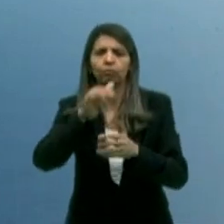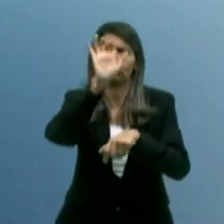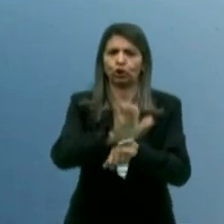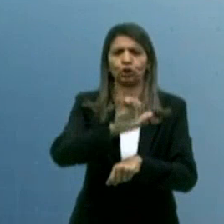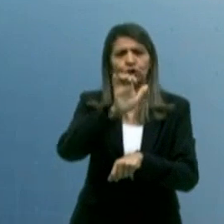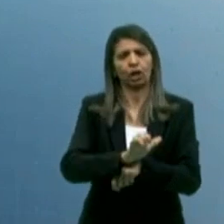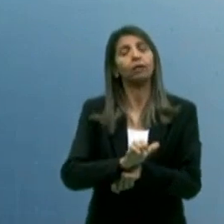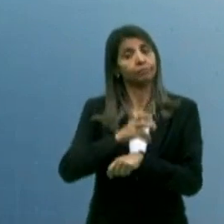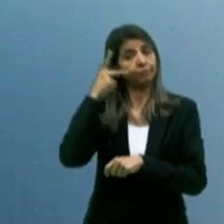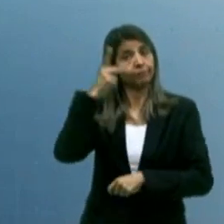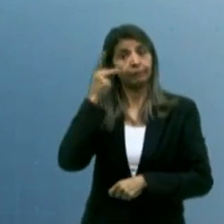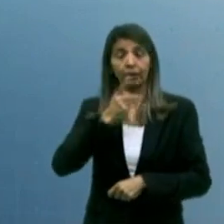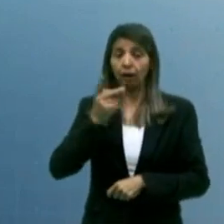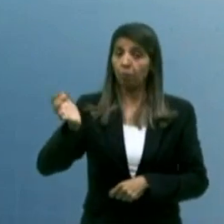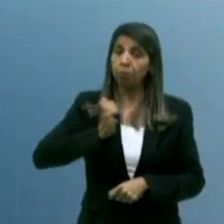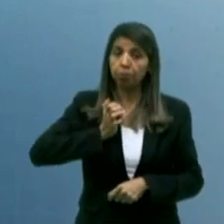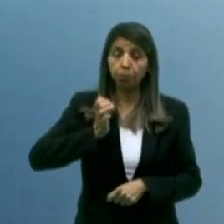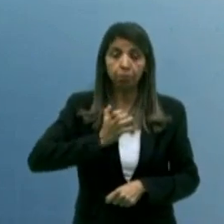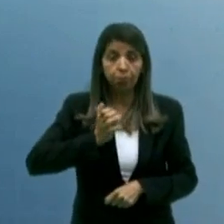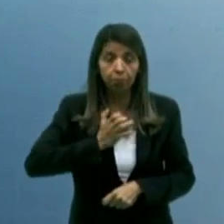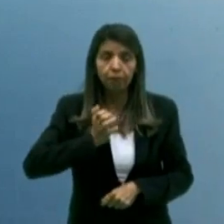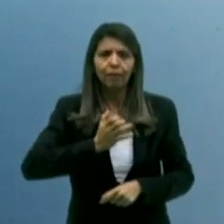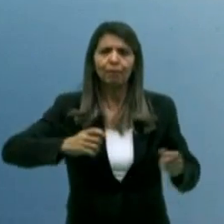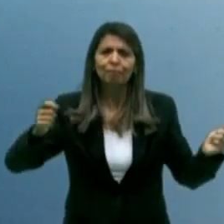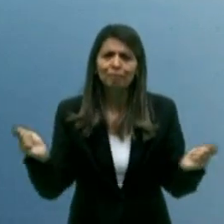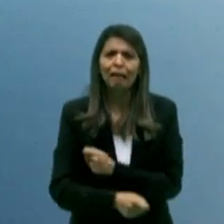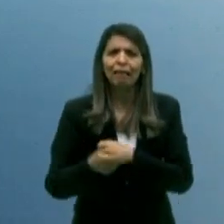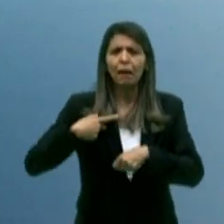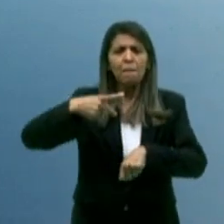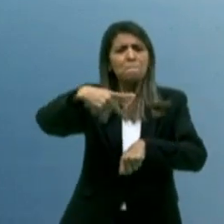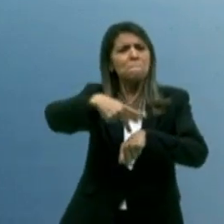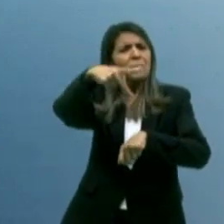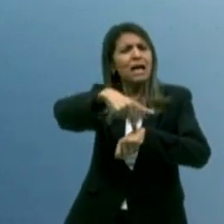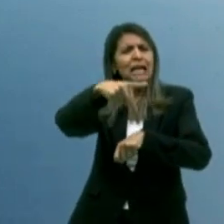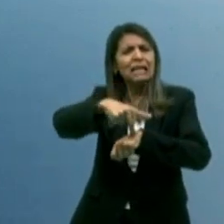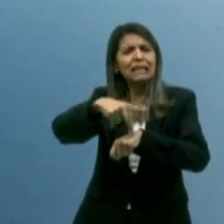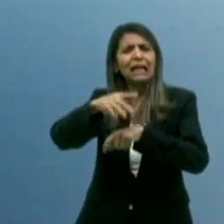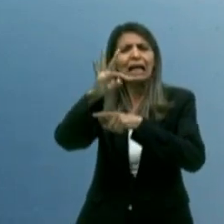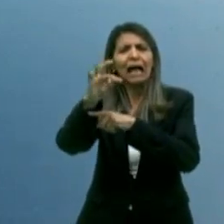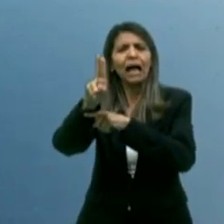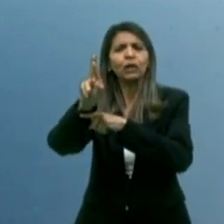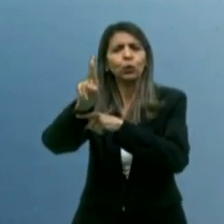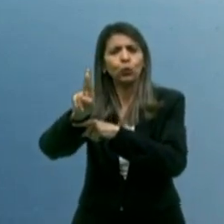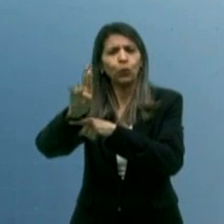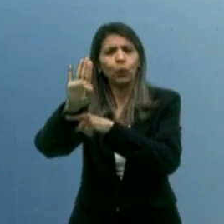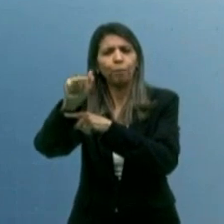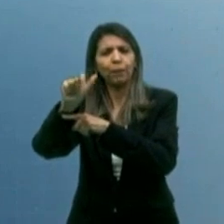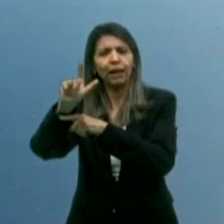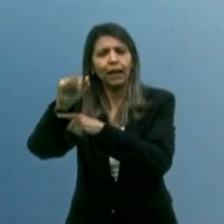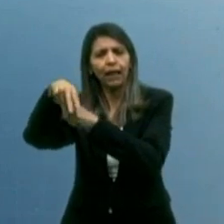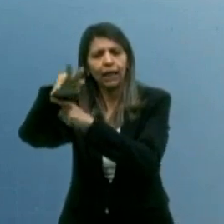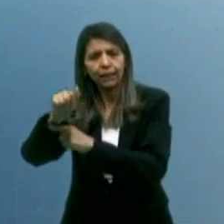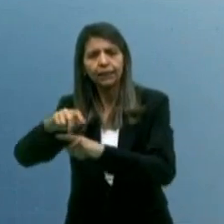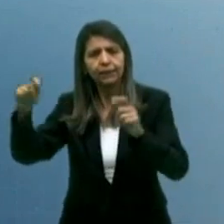rico que tem a pedra mais preciosa na turmalina Paraíba. A gente vai em busca dessas crianças. A gente vai em busca dessas famílias.